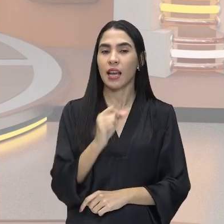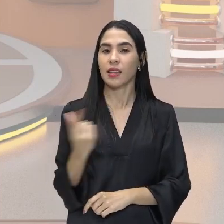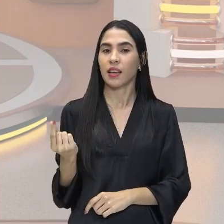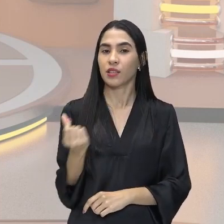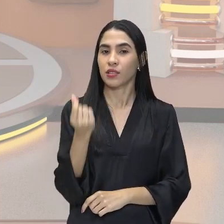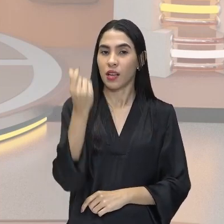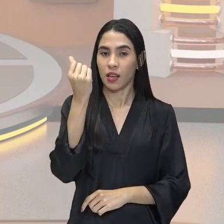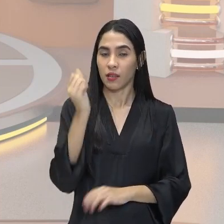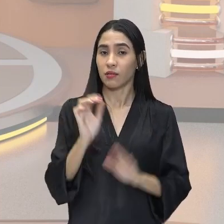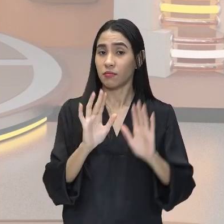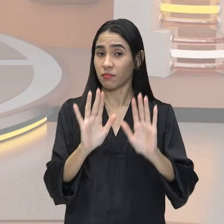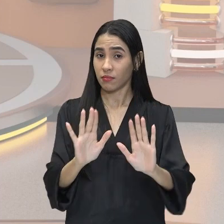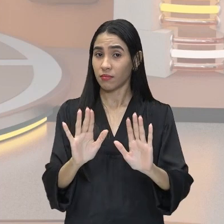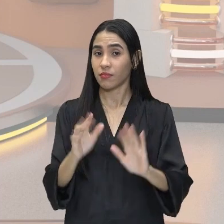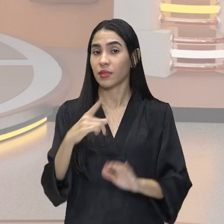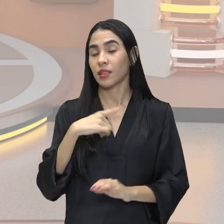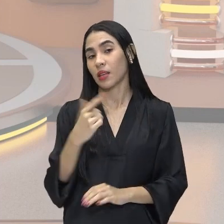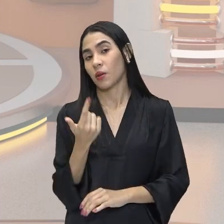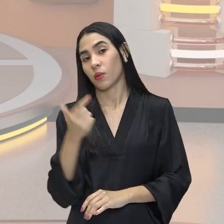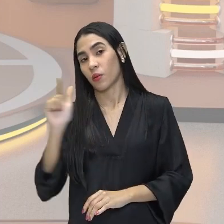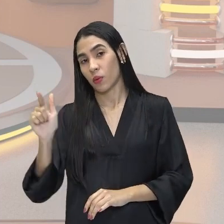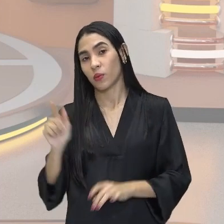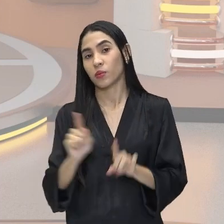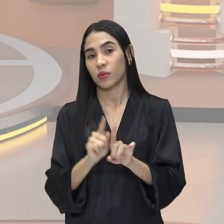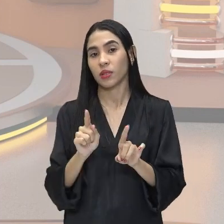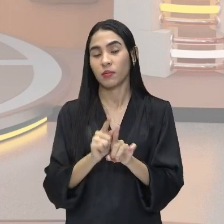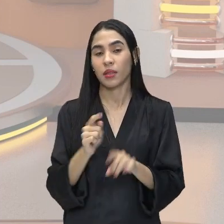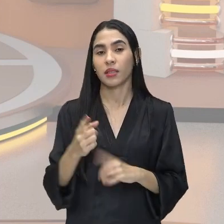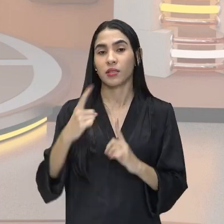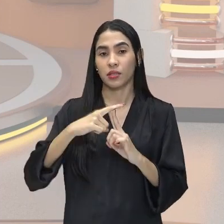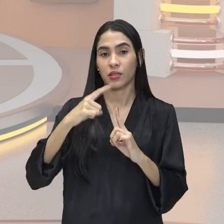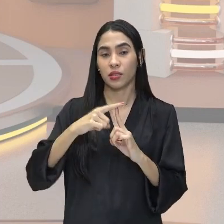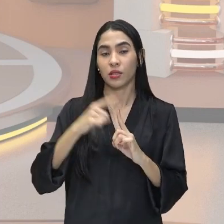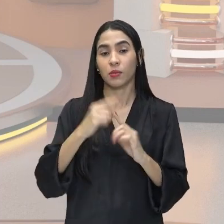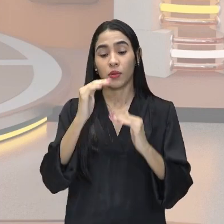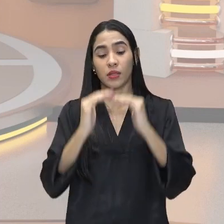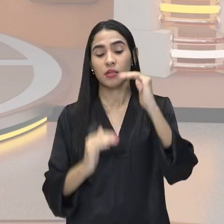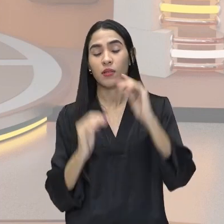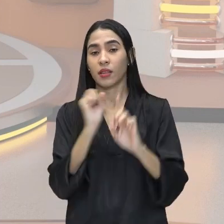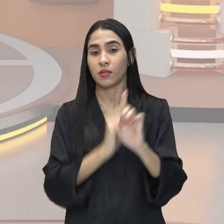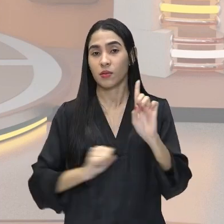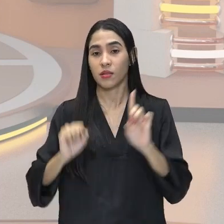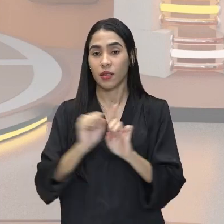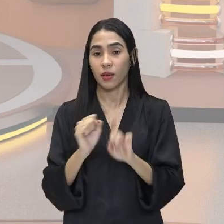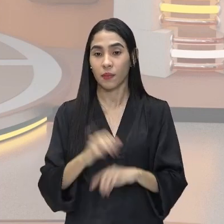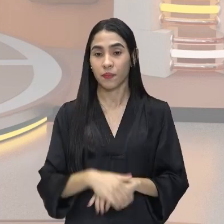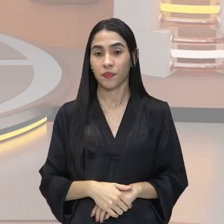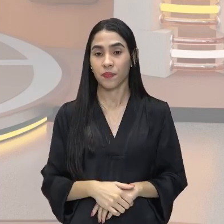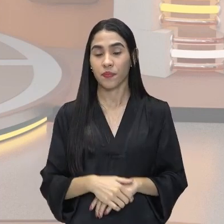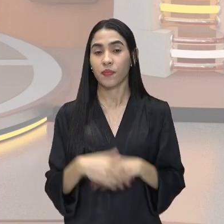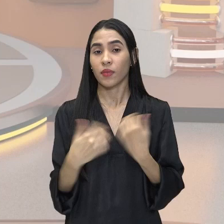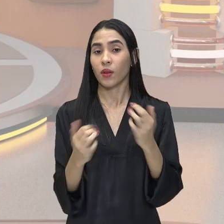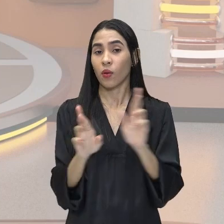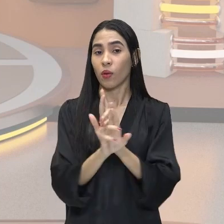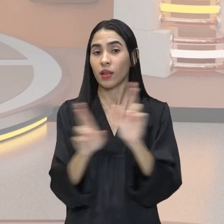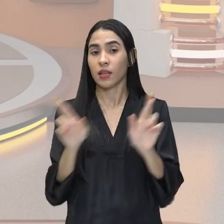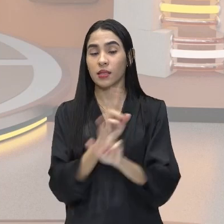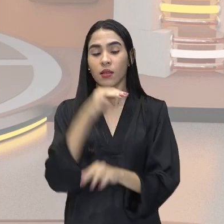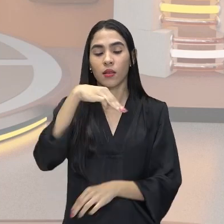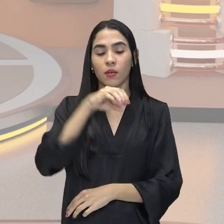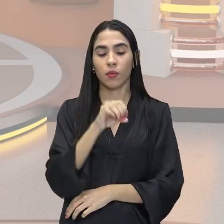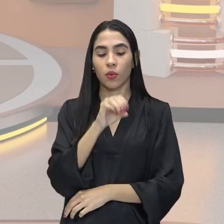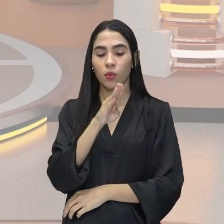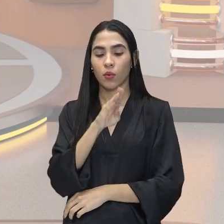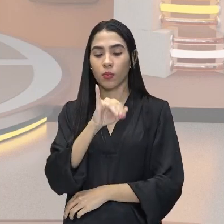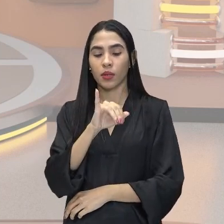mas existe outro, outro tipo de desigualdade social com relação à mobilidade.